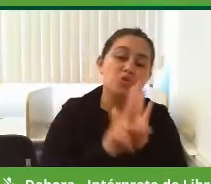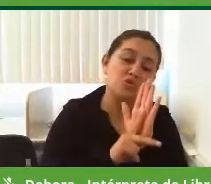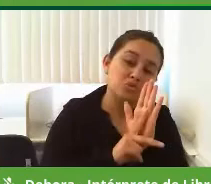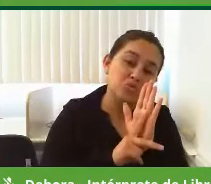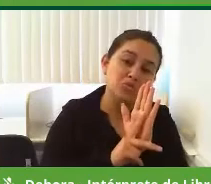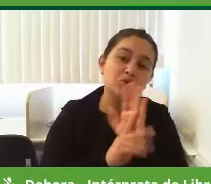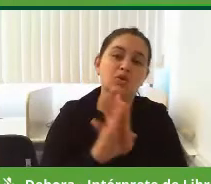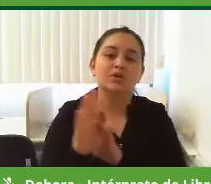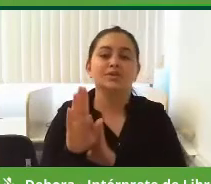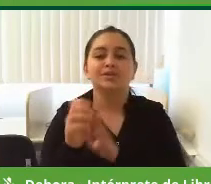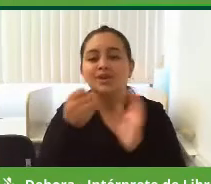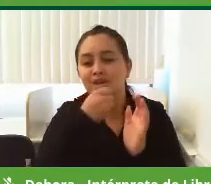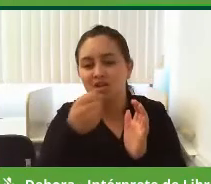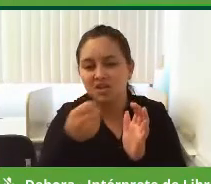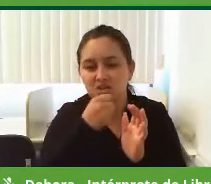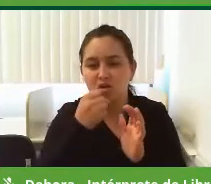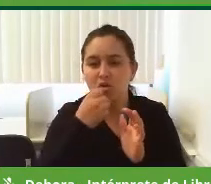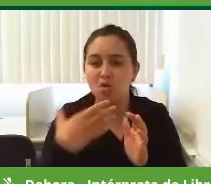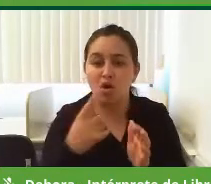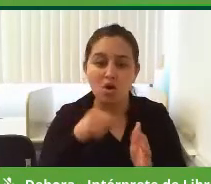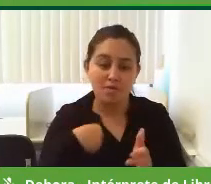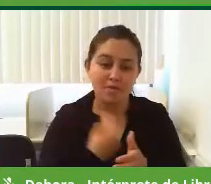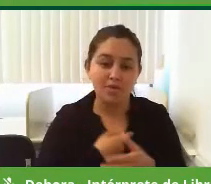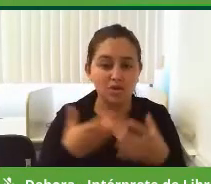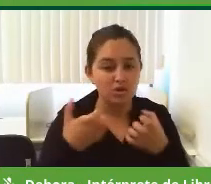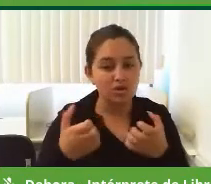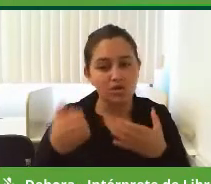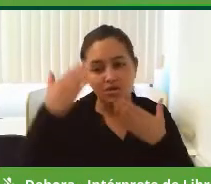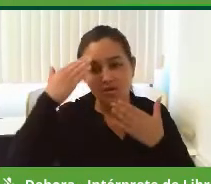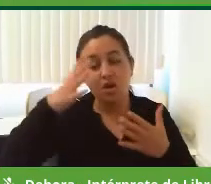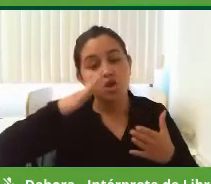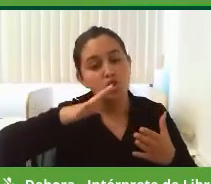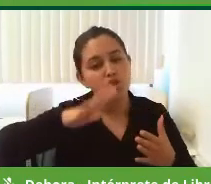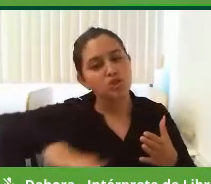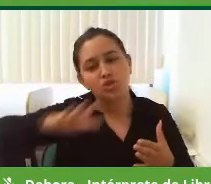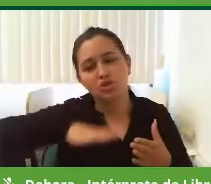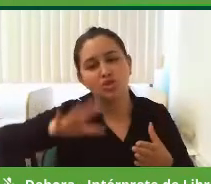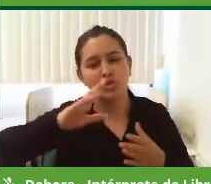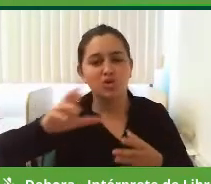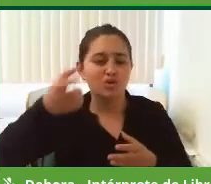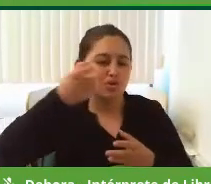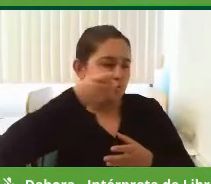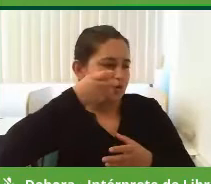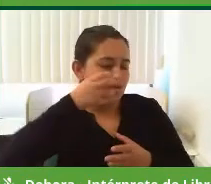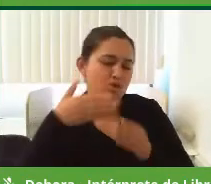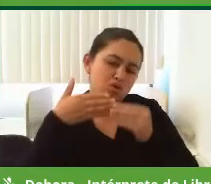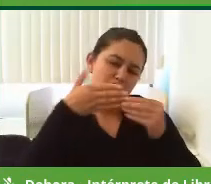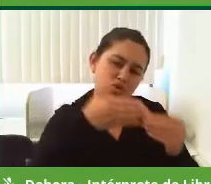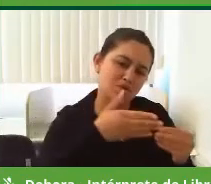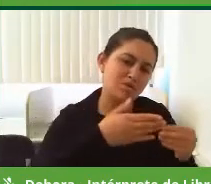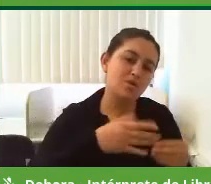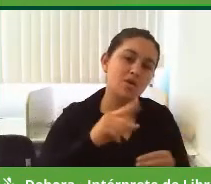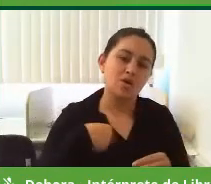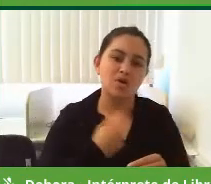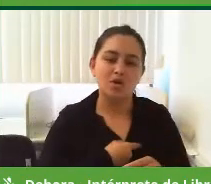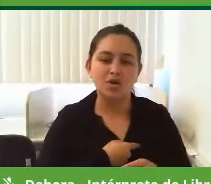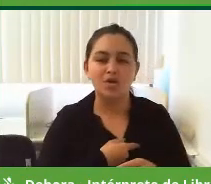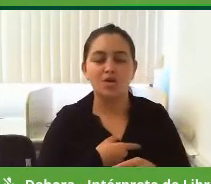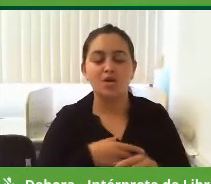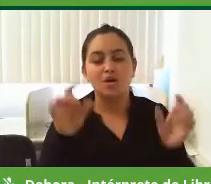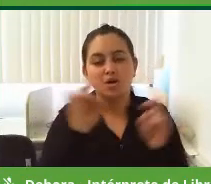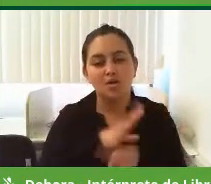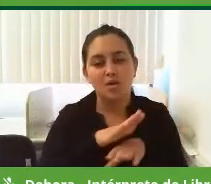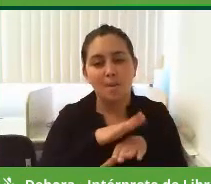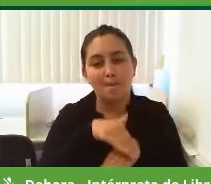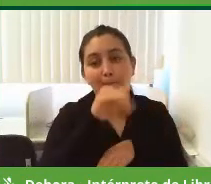plano de governo. Queremos agradecer a todos os internautas que nos assistem, dizer que estamos encerrando mais uma